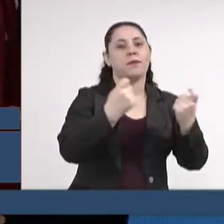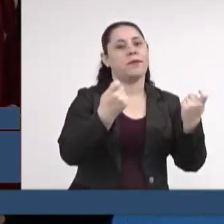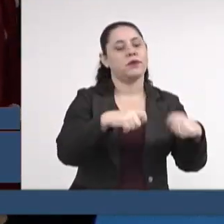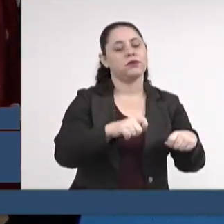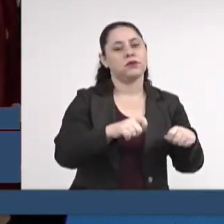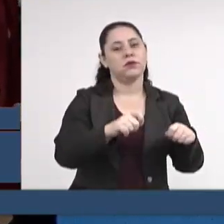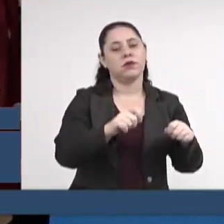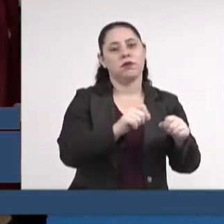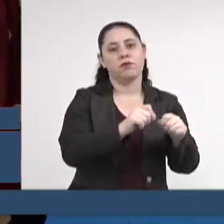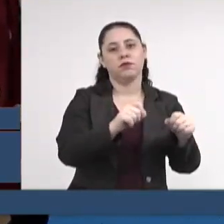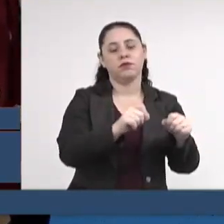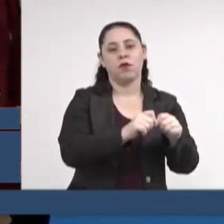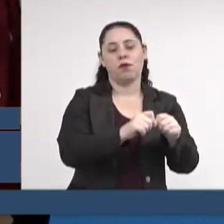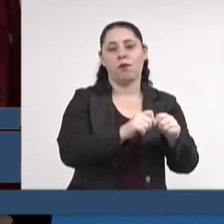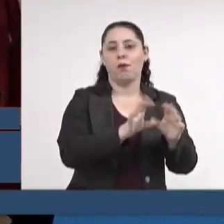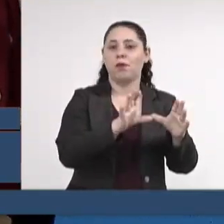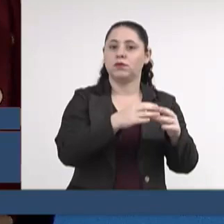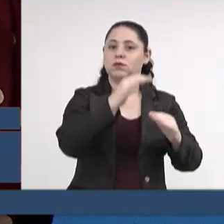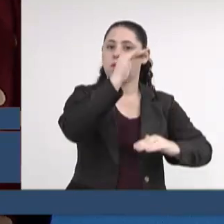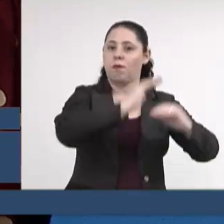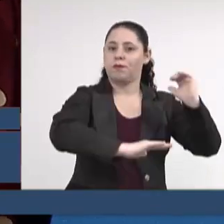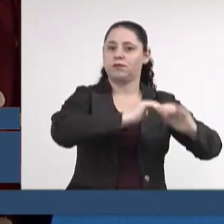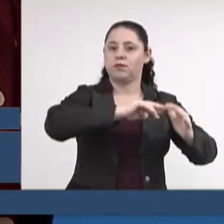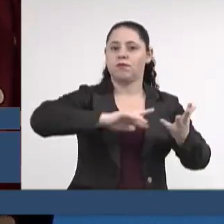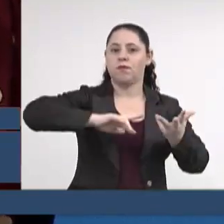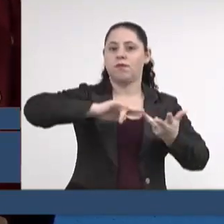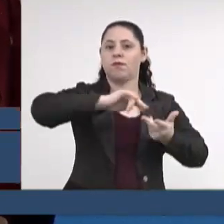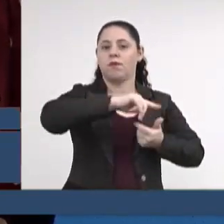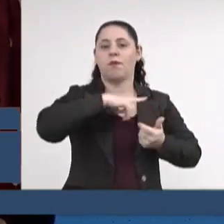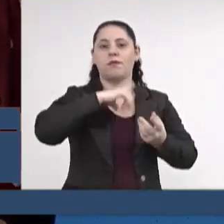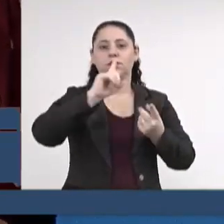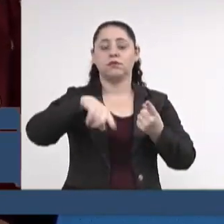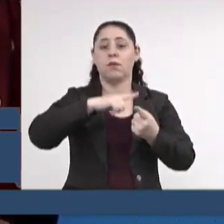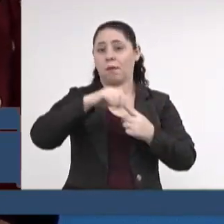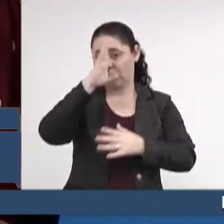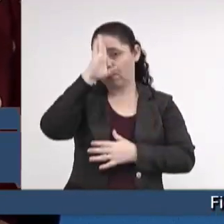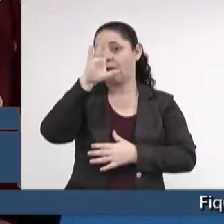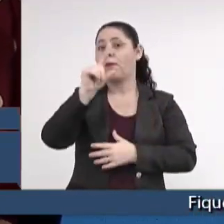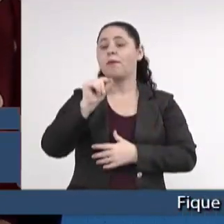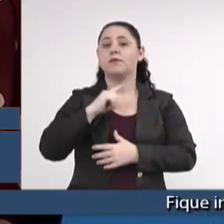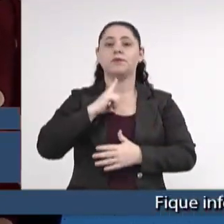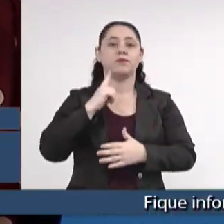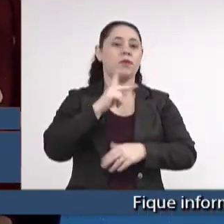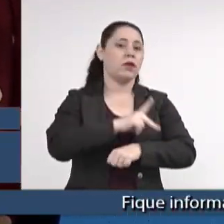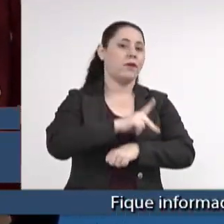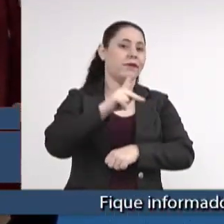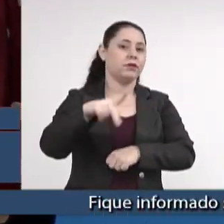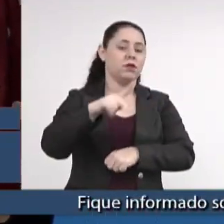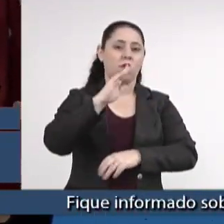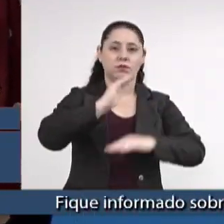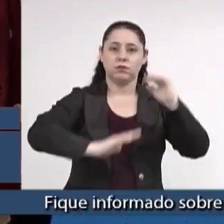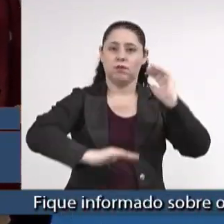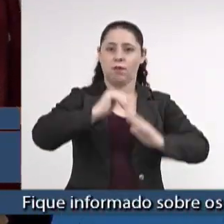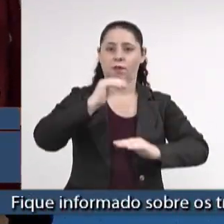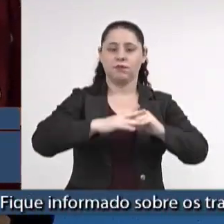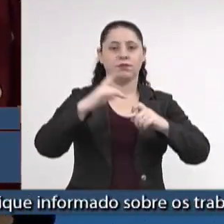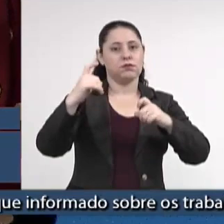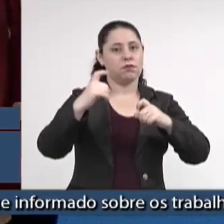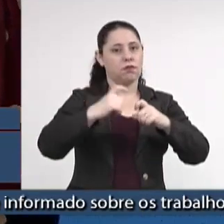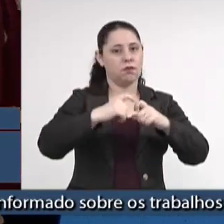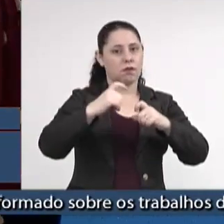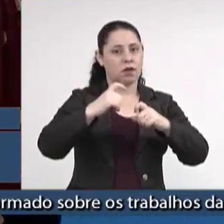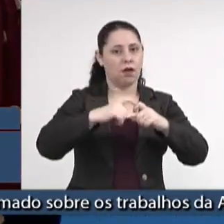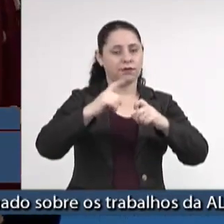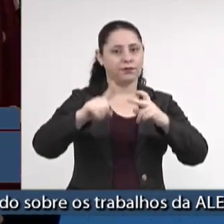realizados com equipe multidisciplinar, composta prioritariamente por profissionais da medicina,